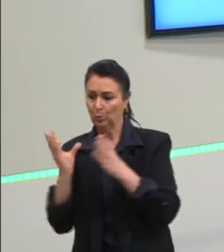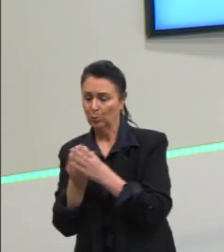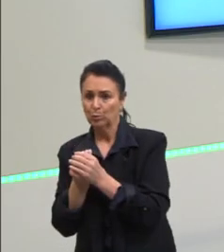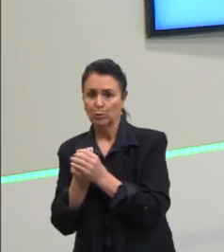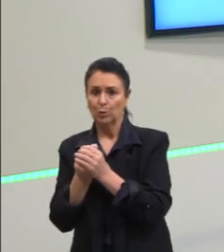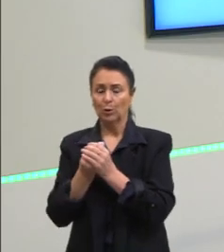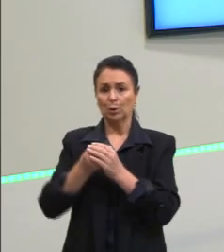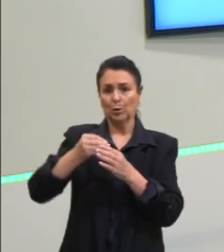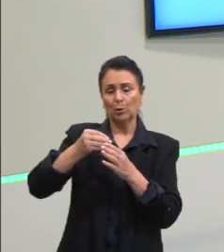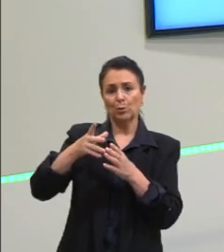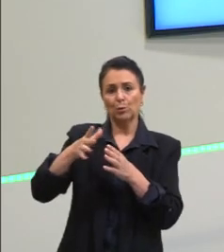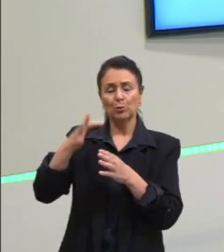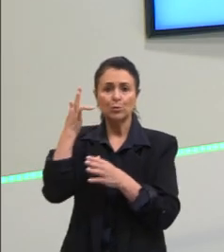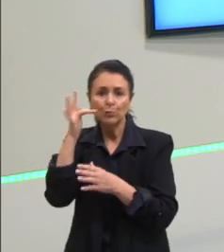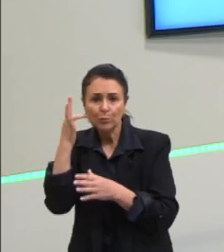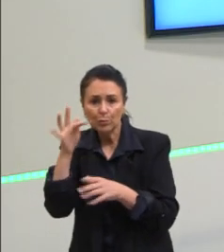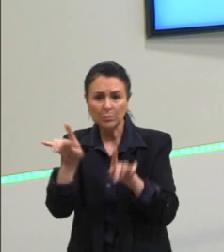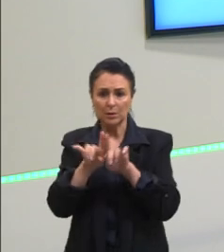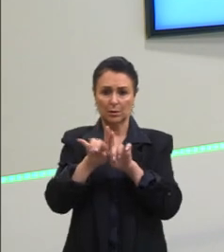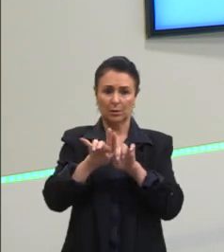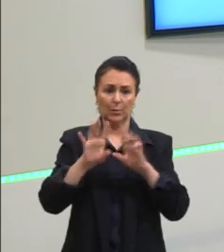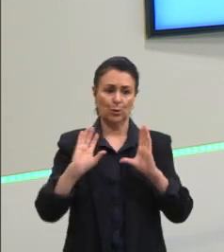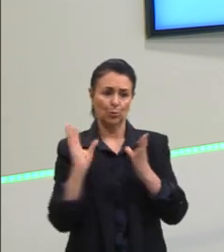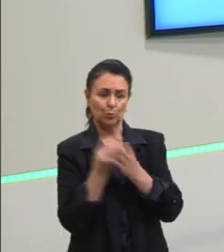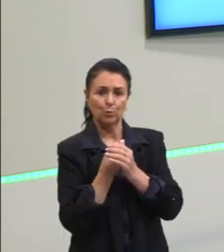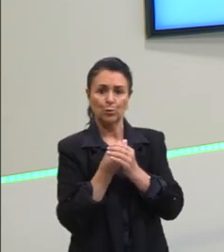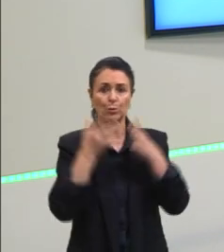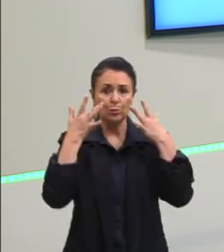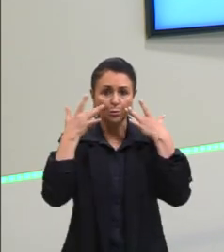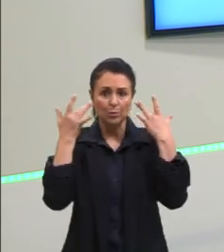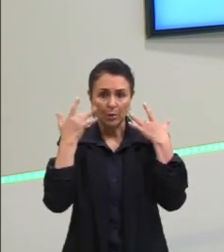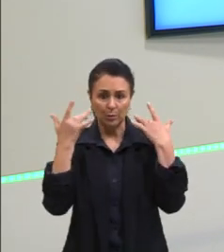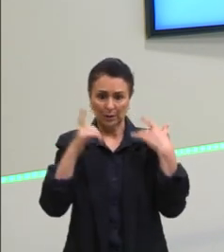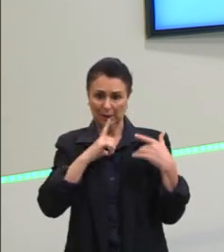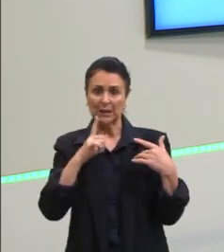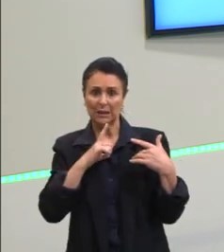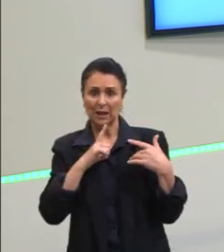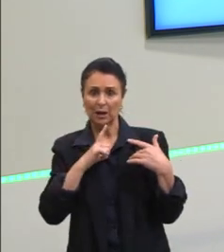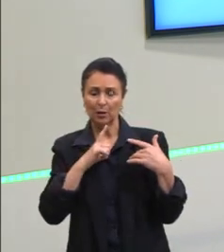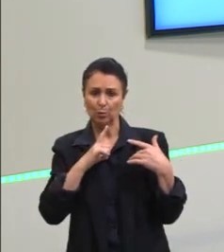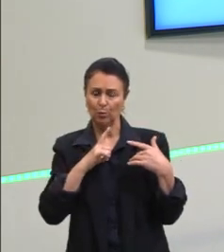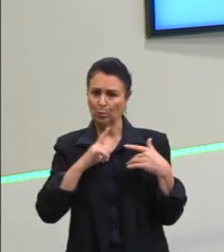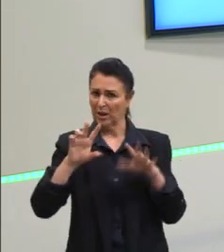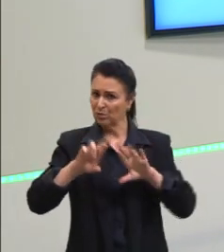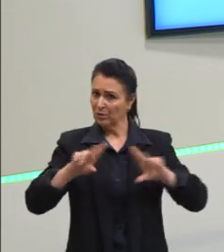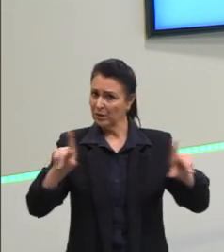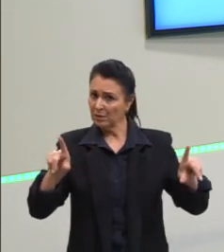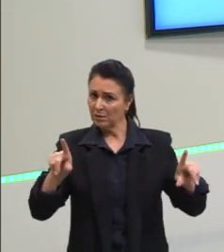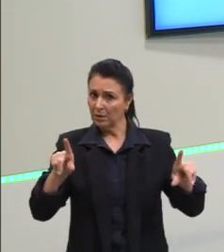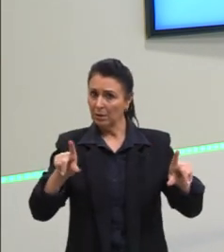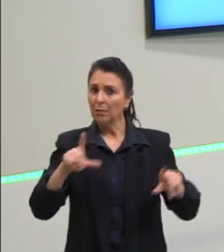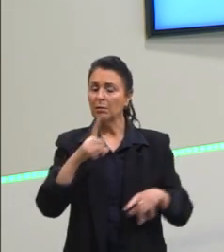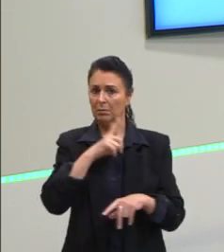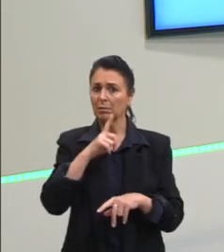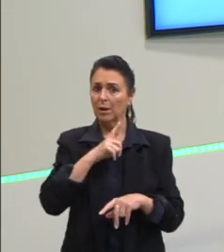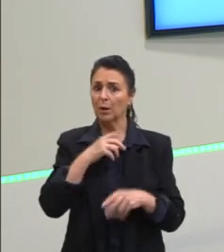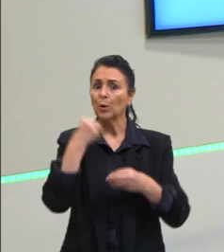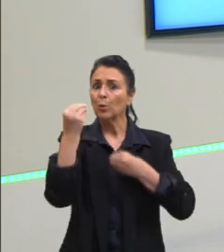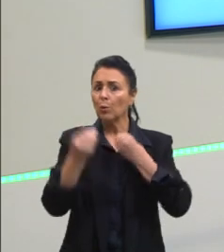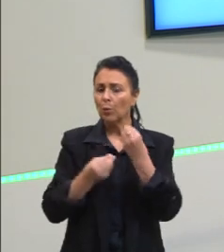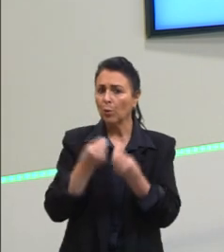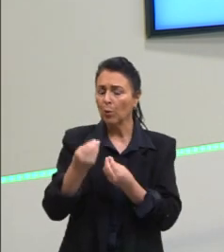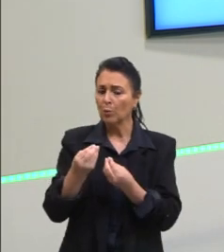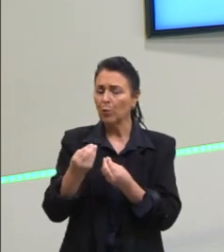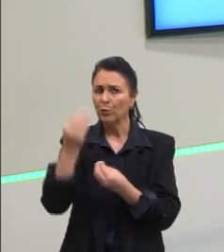gatos, então, existe uma diferenciação e como é que eu sei essa diferenciação? Como é que eu sei que um conjunto é diferente de outro? Basta saber